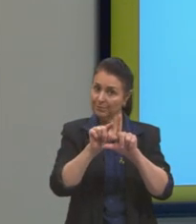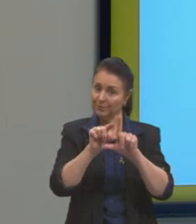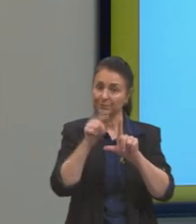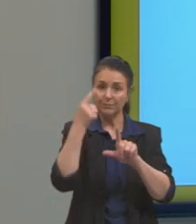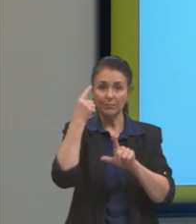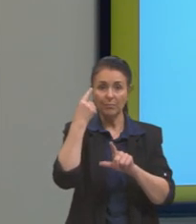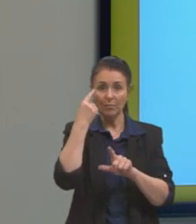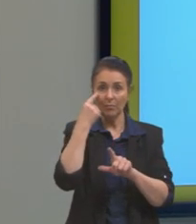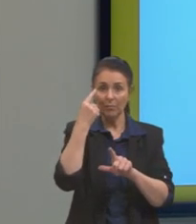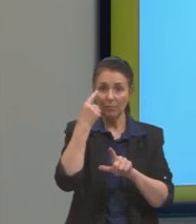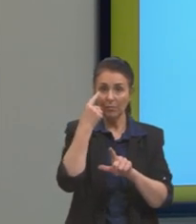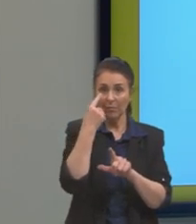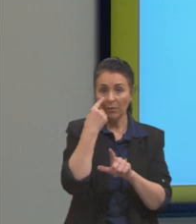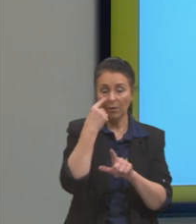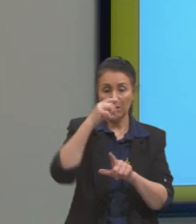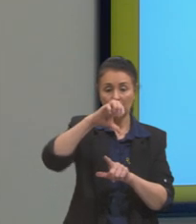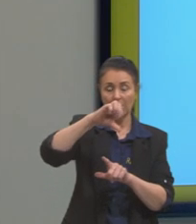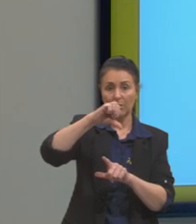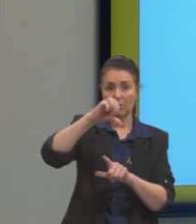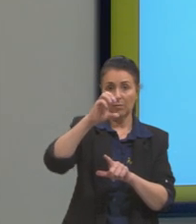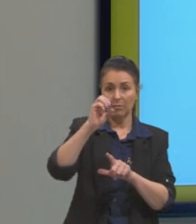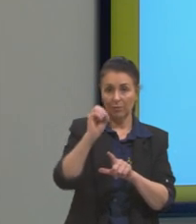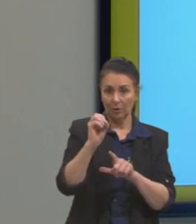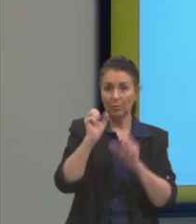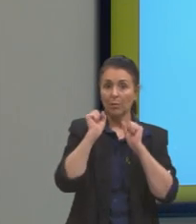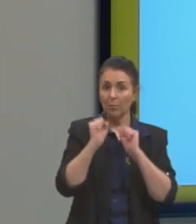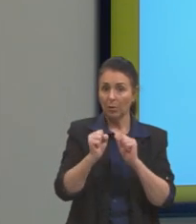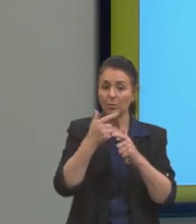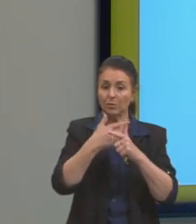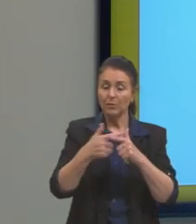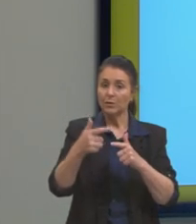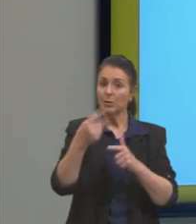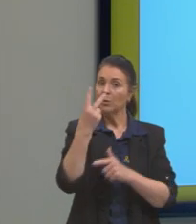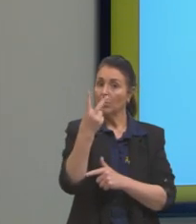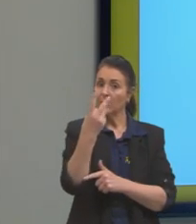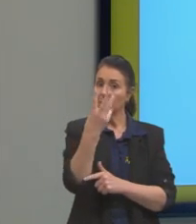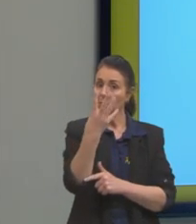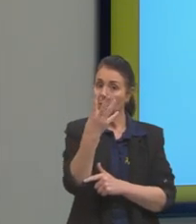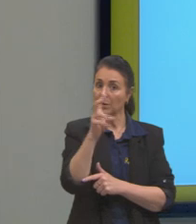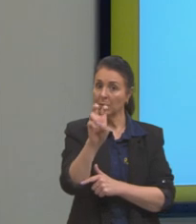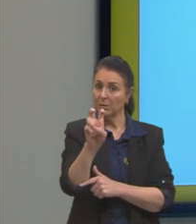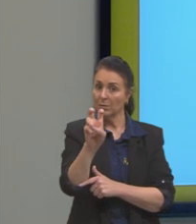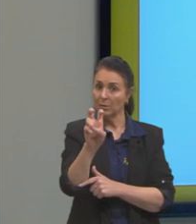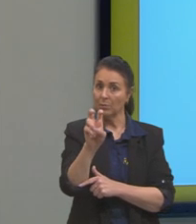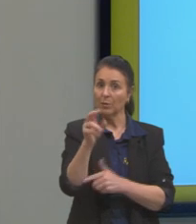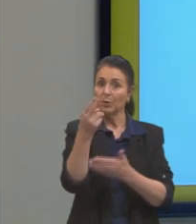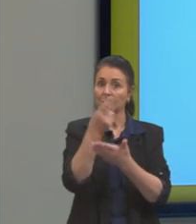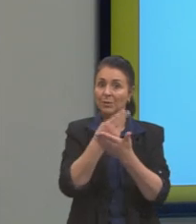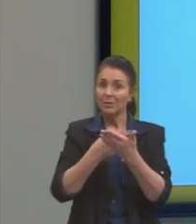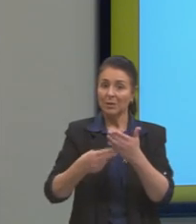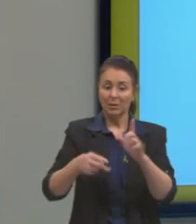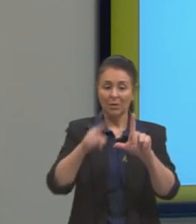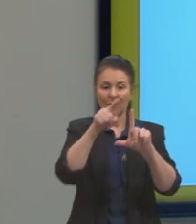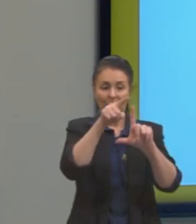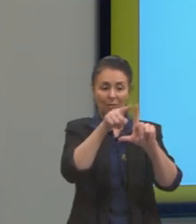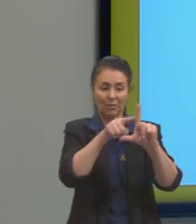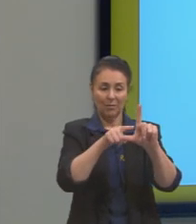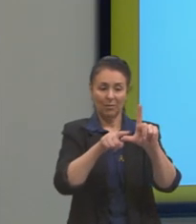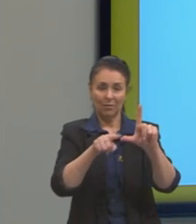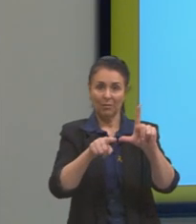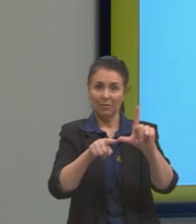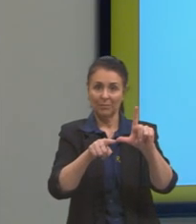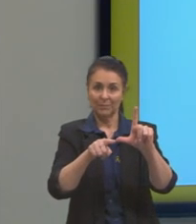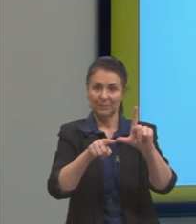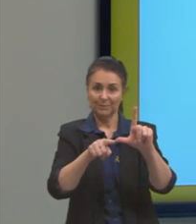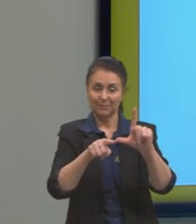ângulo aqui de 90 graus em dois de 45. Nesse desenho específico aqui, nós temos uma divisão da seguinte forma.